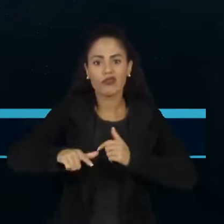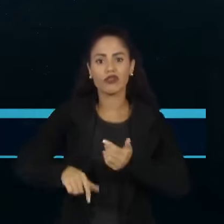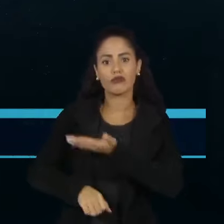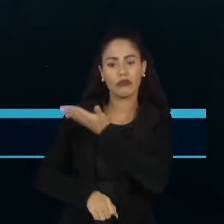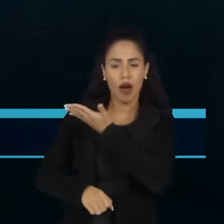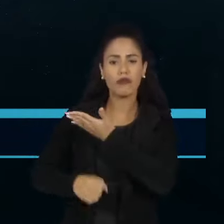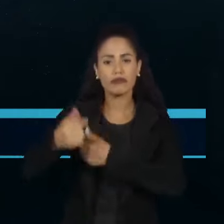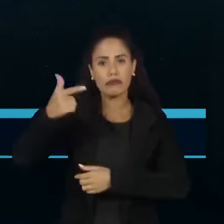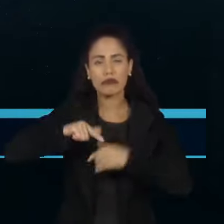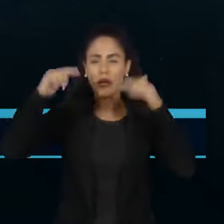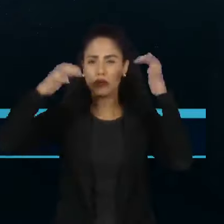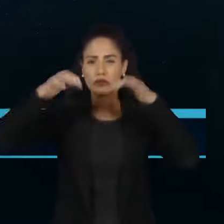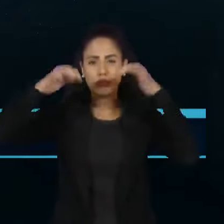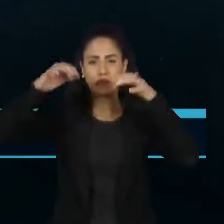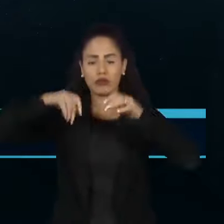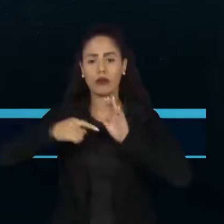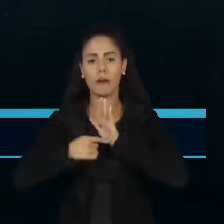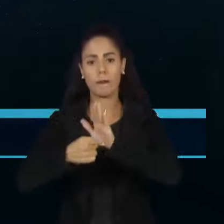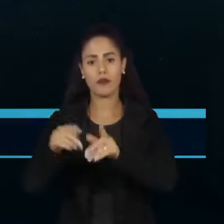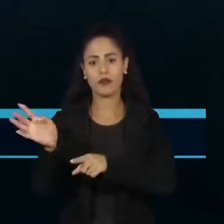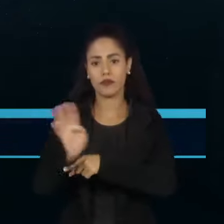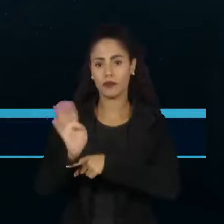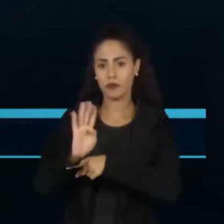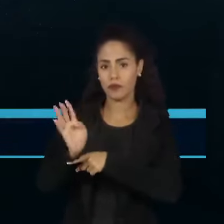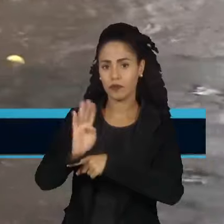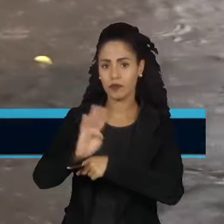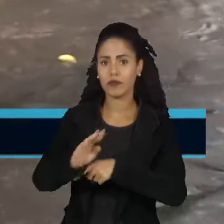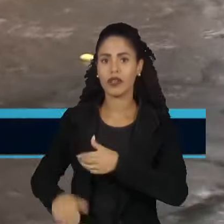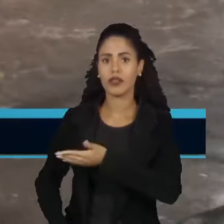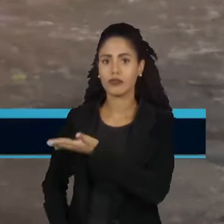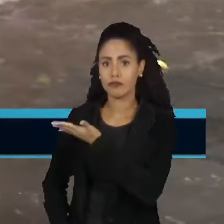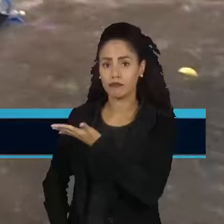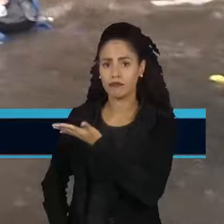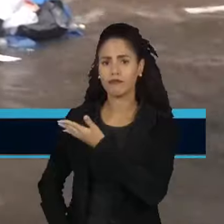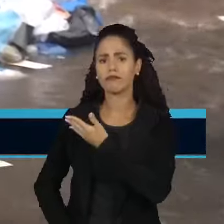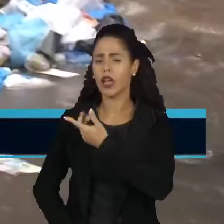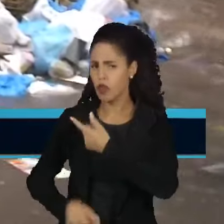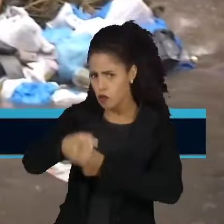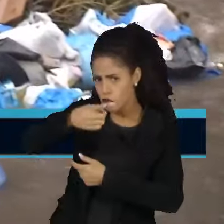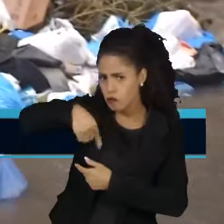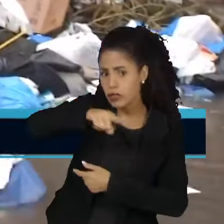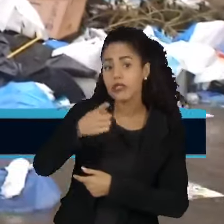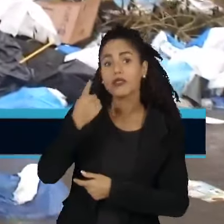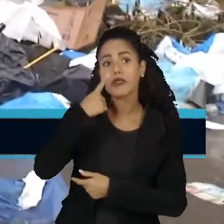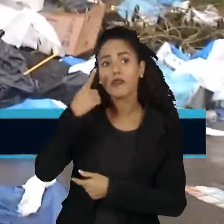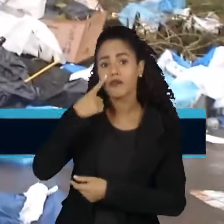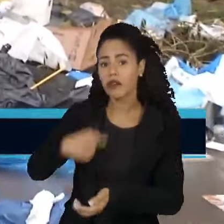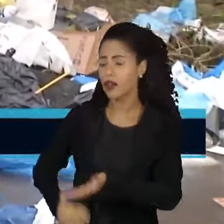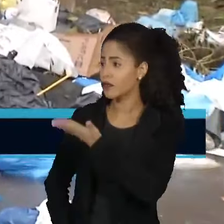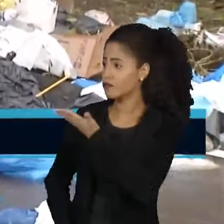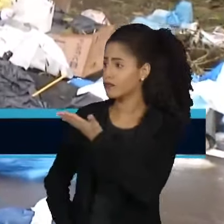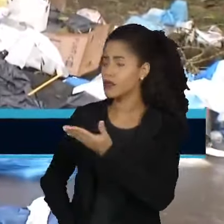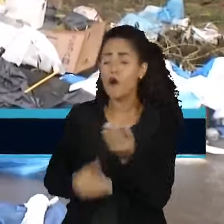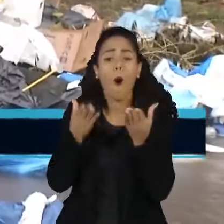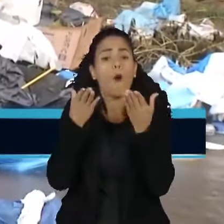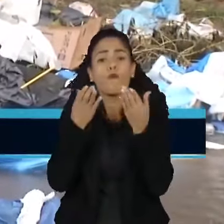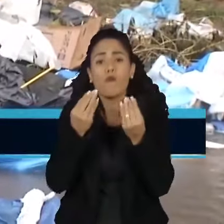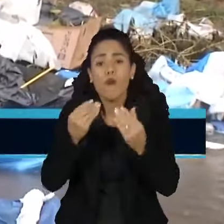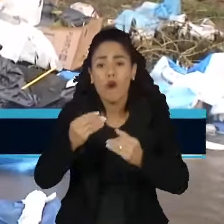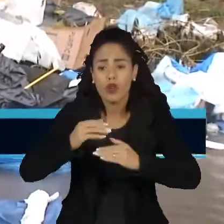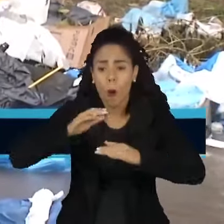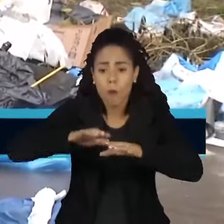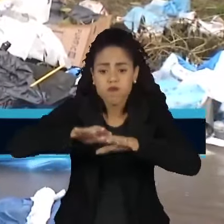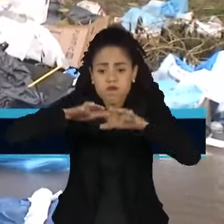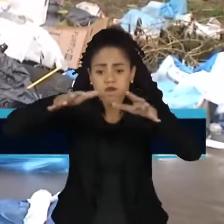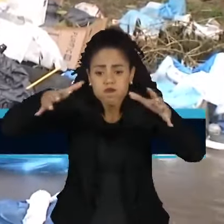pela enchente, como mostra a repórter Clarice Lima. E como vocês podem ver aqui ao meu lado, ainda tem muitos entulhos,